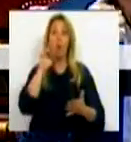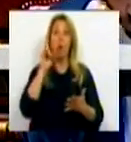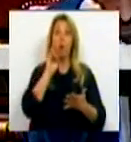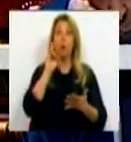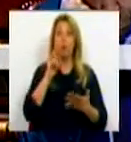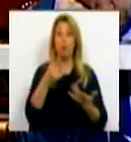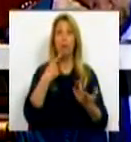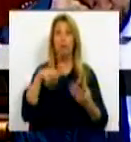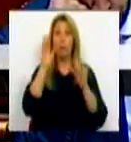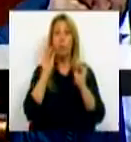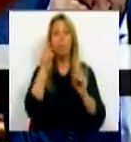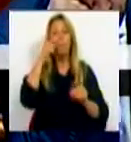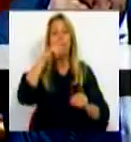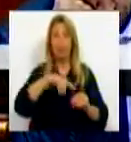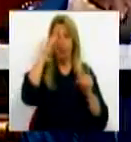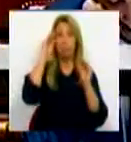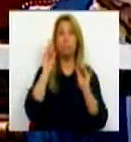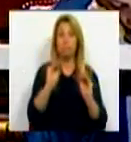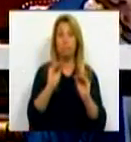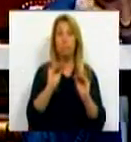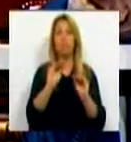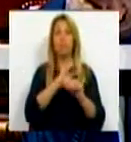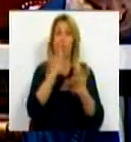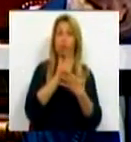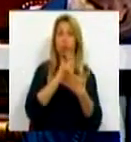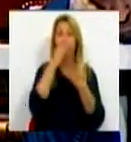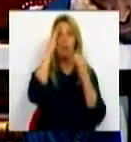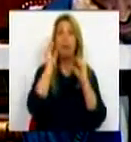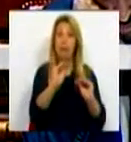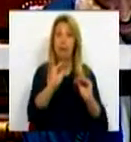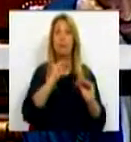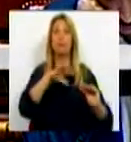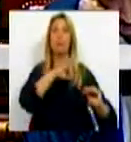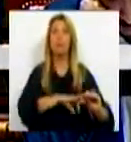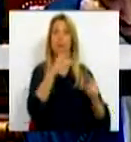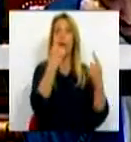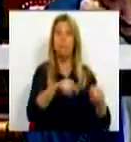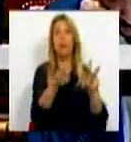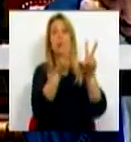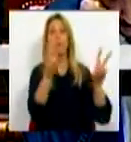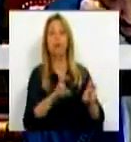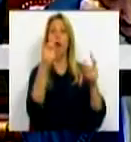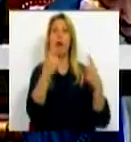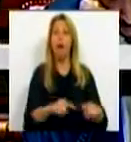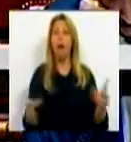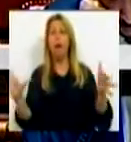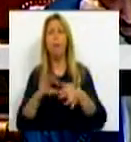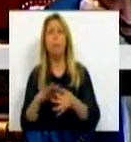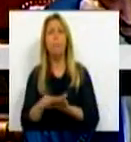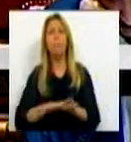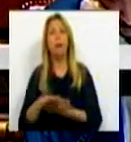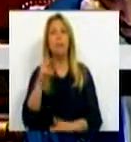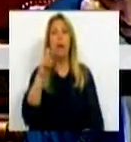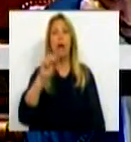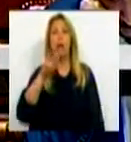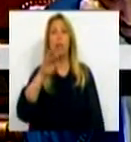estabelecimentos que ministram o ensino profissional possam estar certificados, baseado no ACOVET, Sr.